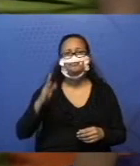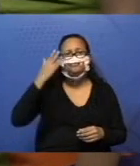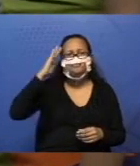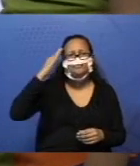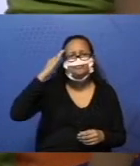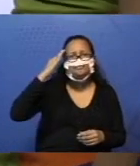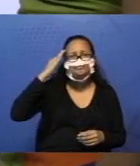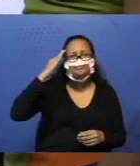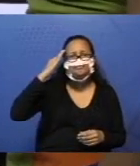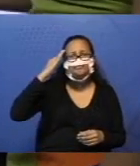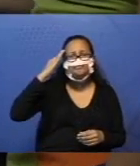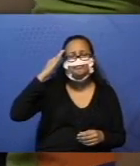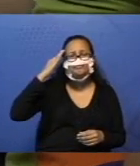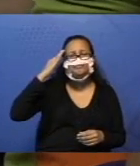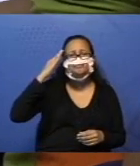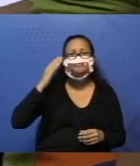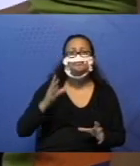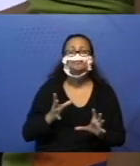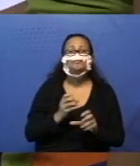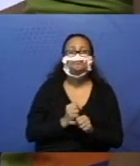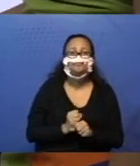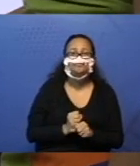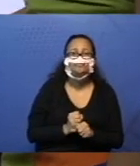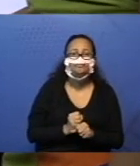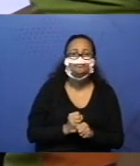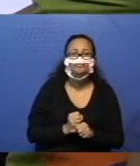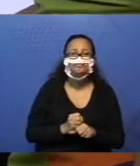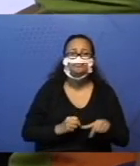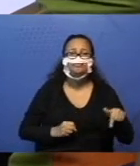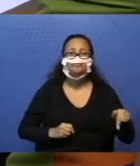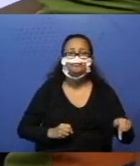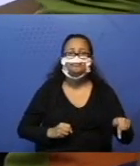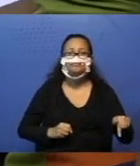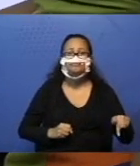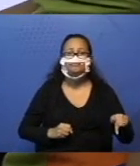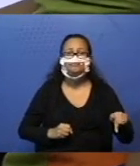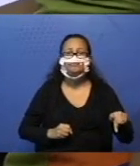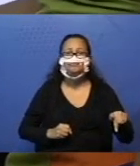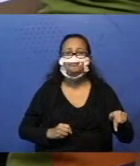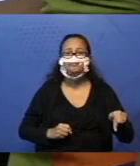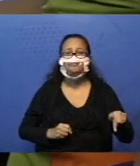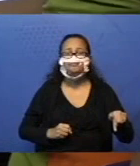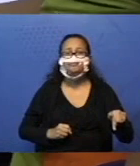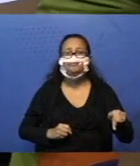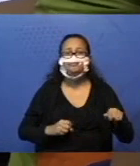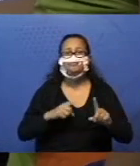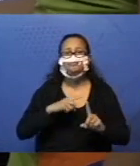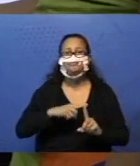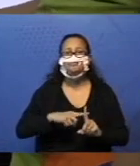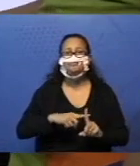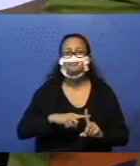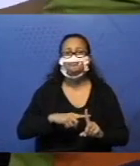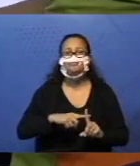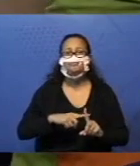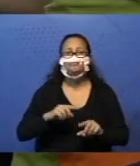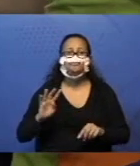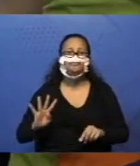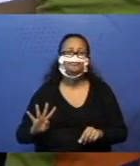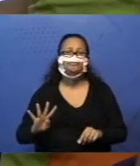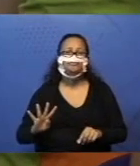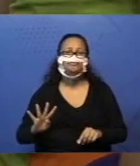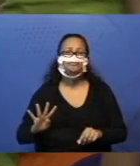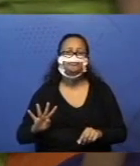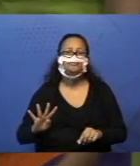pra entender? Então, aqui na minha adição vai ficar 7, que é a barrinha preta, mais 4.